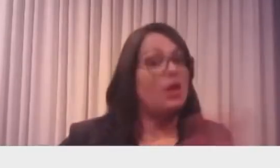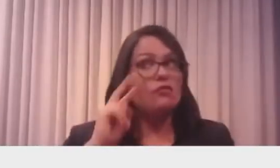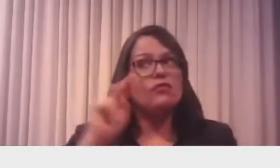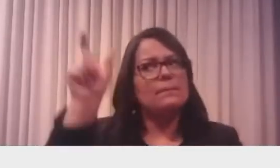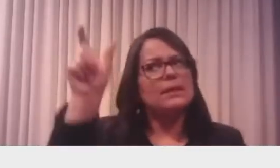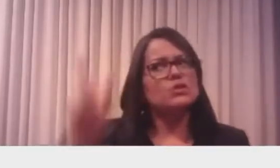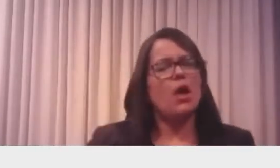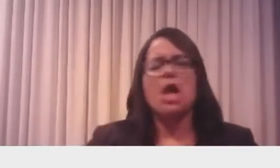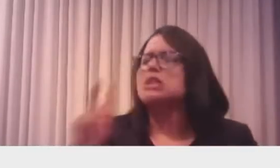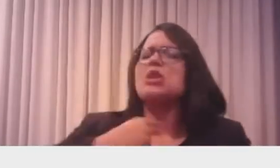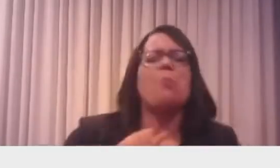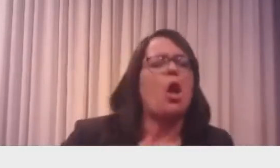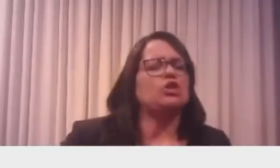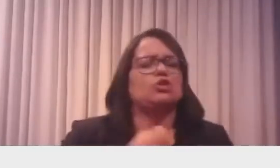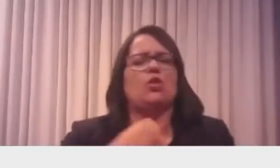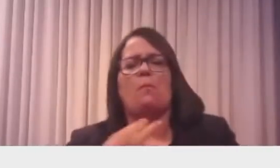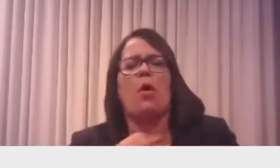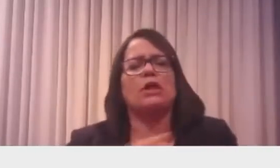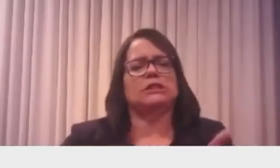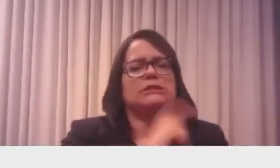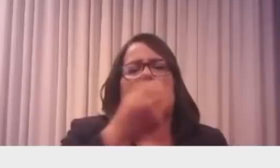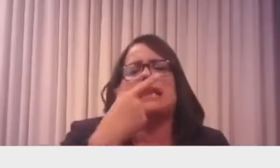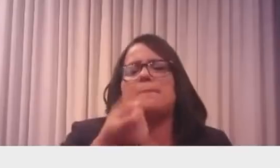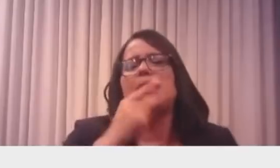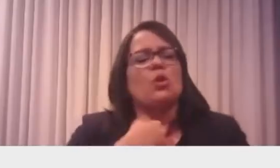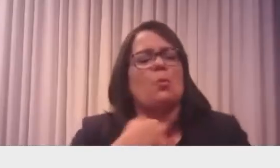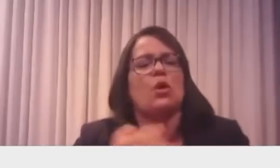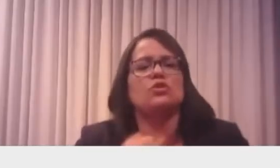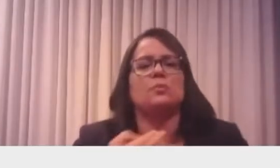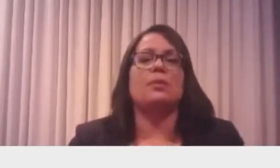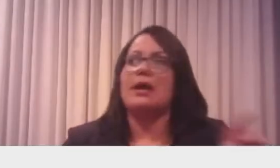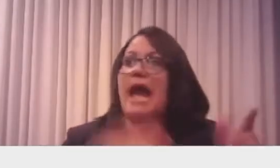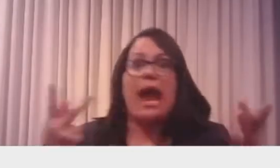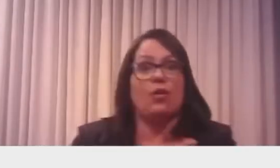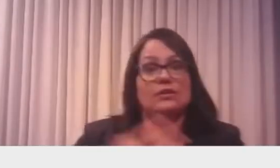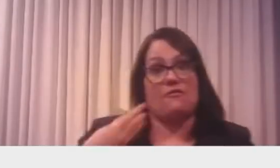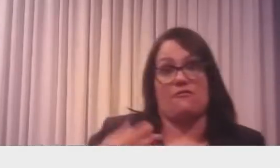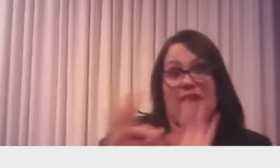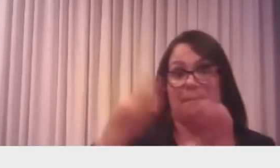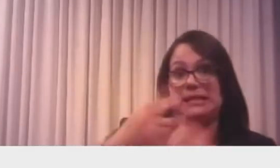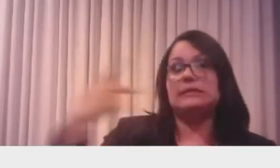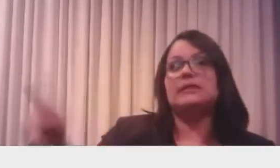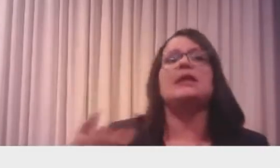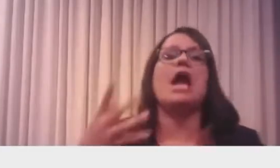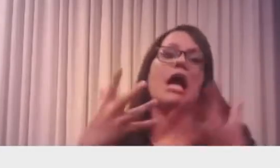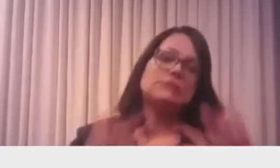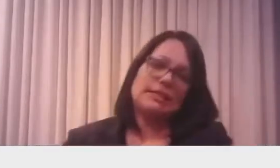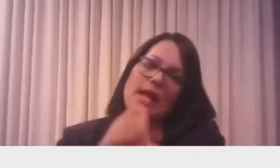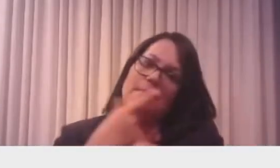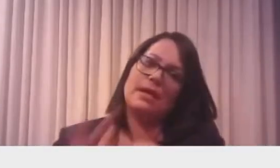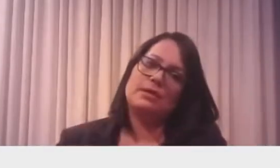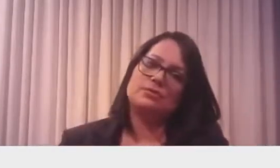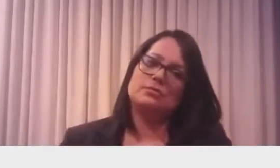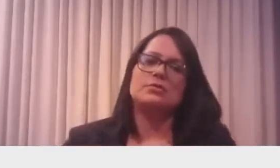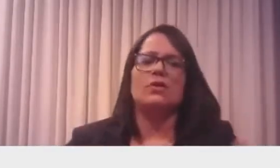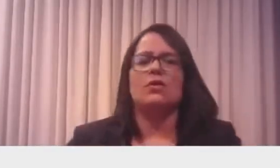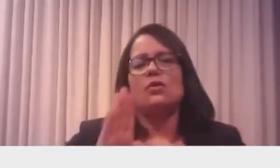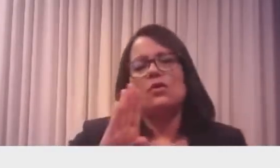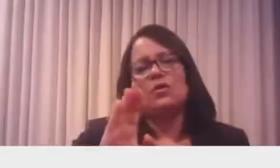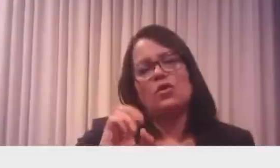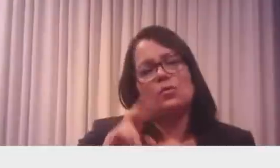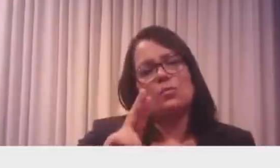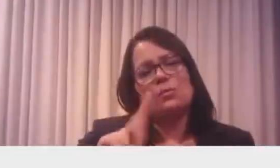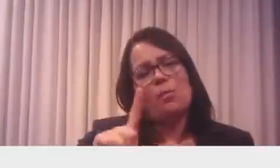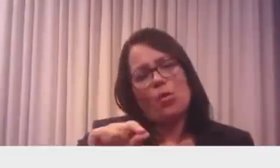Ele procura uma maneira de atender aquela pessoa. então, empresário do Boulos fica em casa e economia e vê